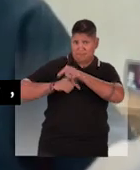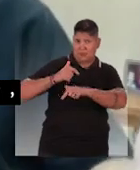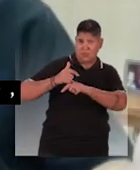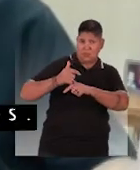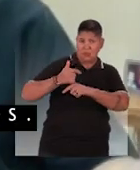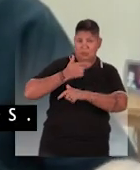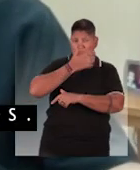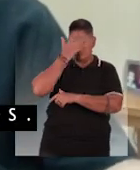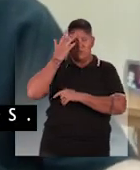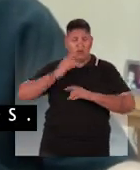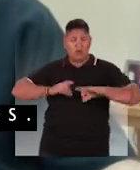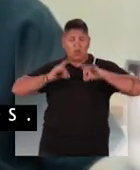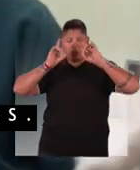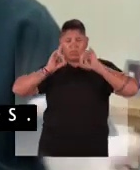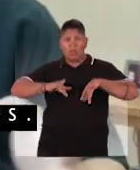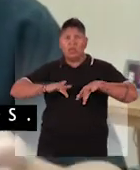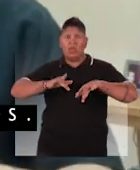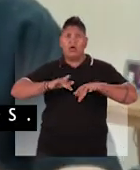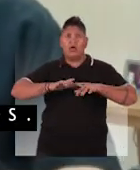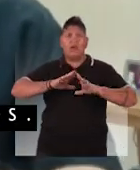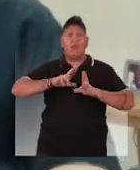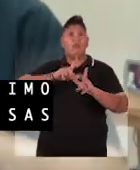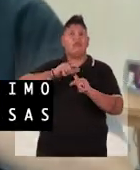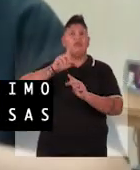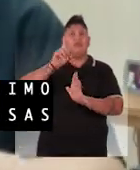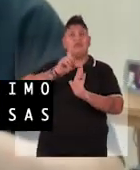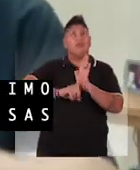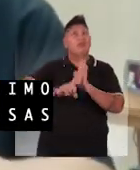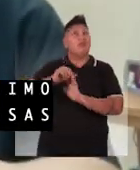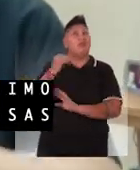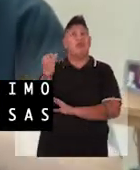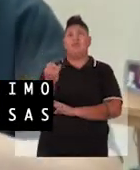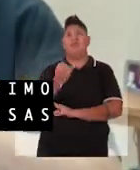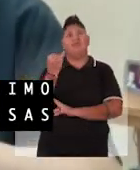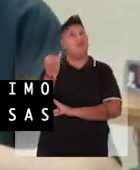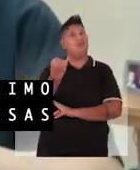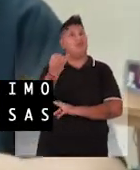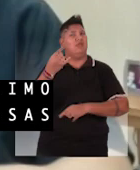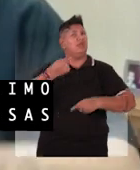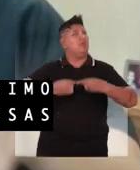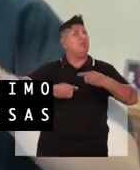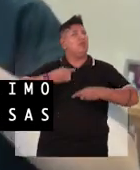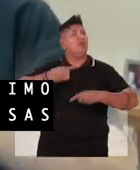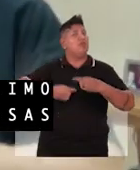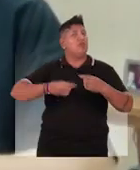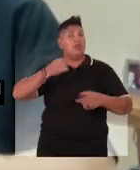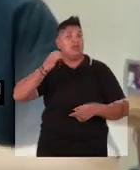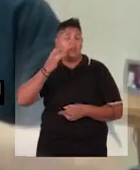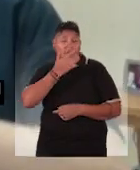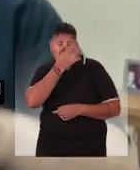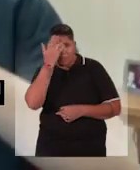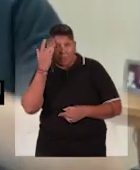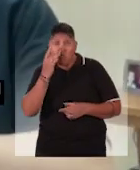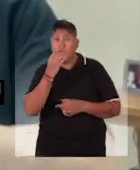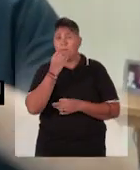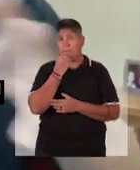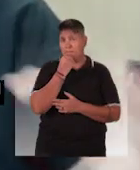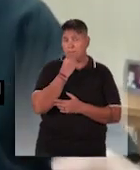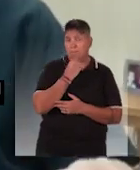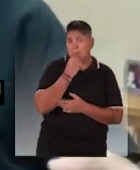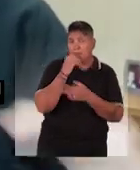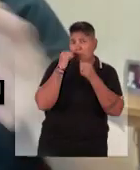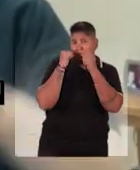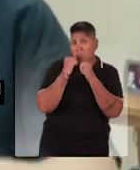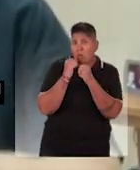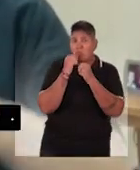essas pessoas ficam alijadas do mundo dos direitos. Então, importantíssimo discutir isso, se essas pessoas, elas devem